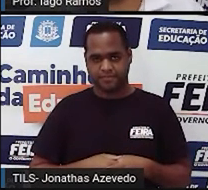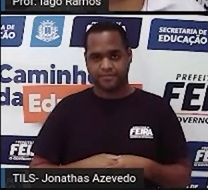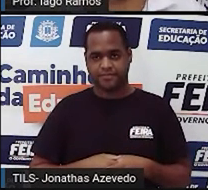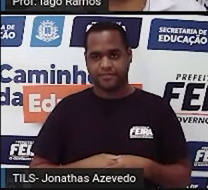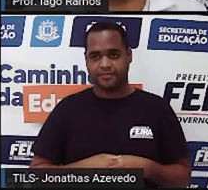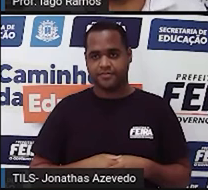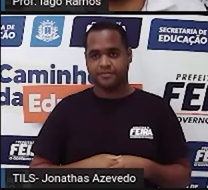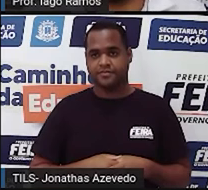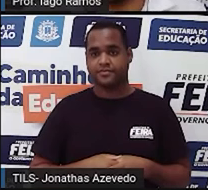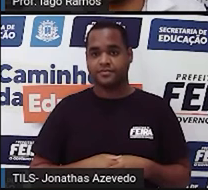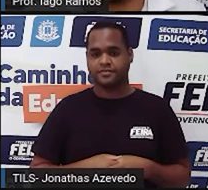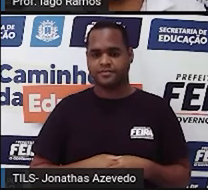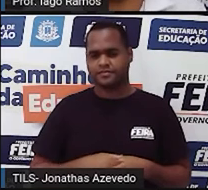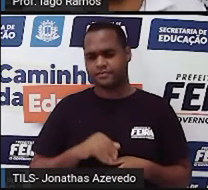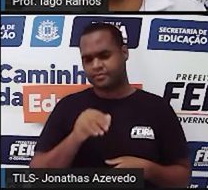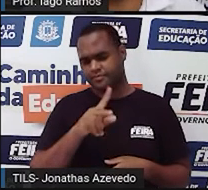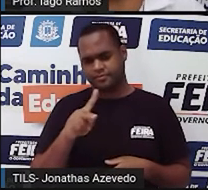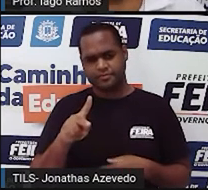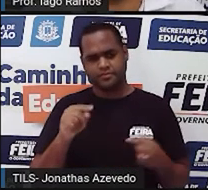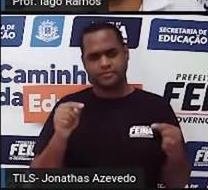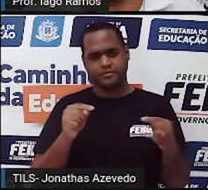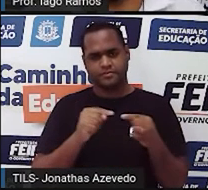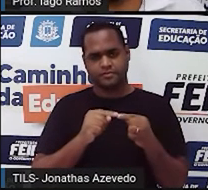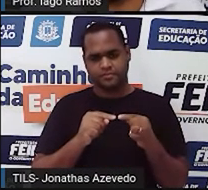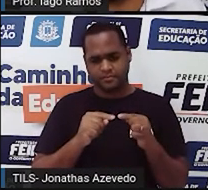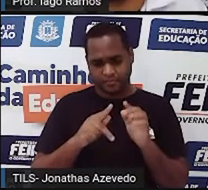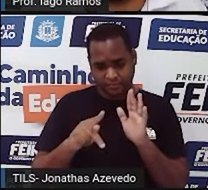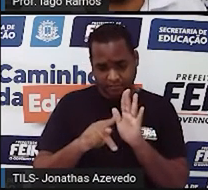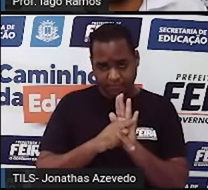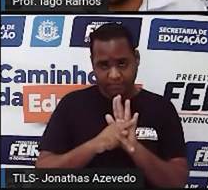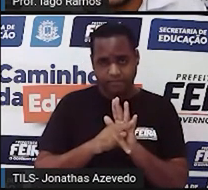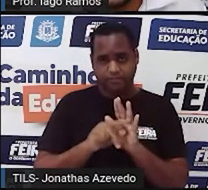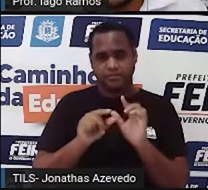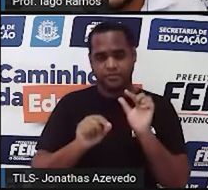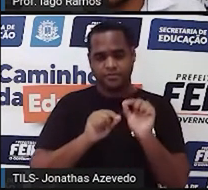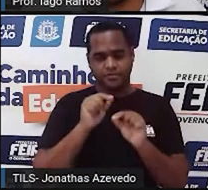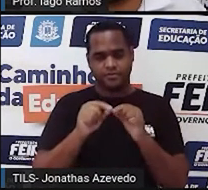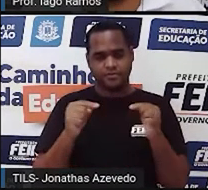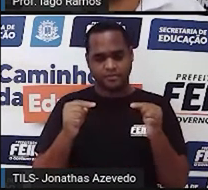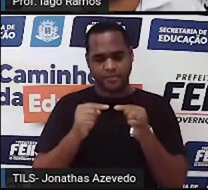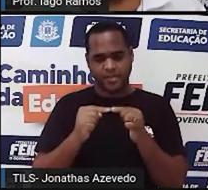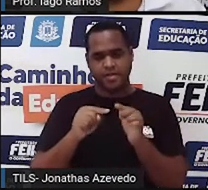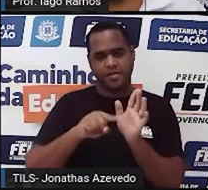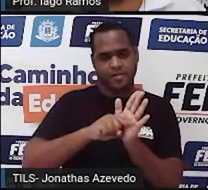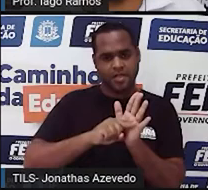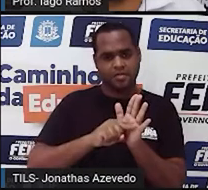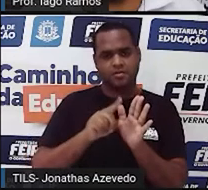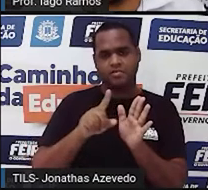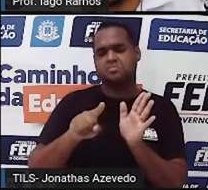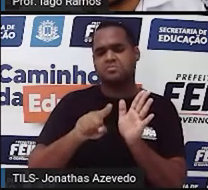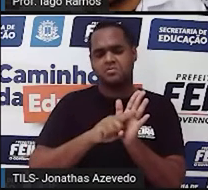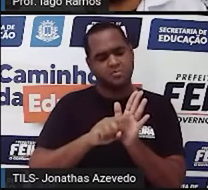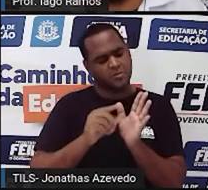você pode me perguntar assim, professor, e as propriedades para a conta de menos, para a subtração? Bom,